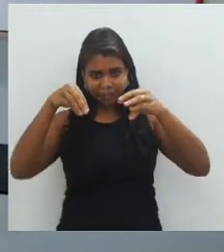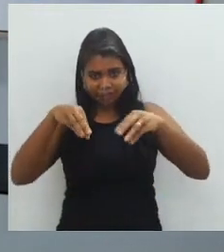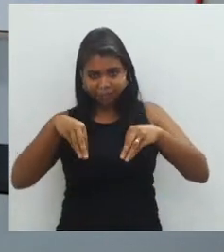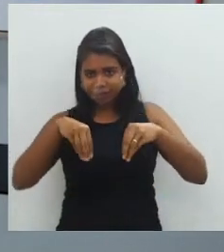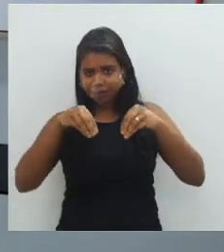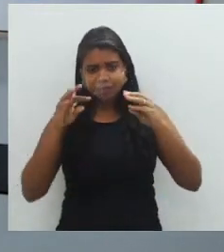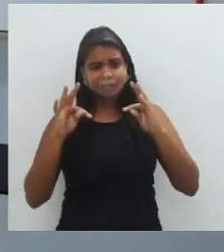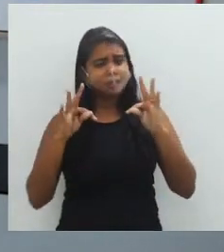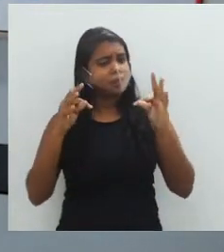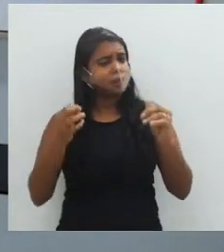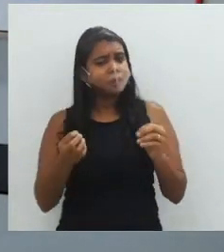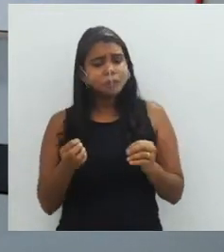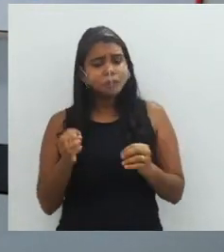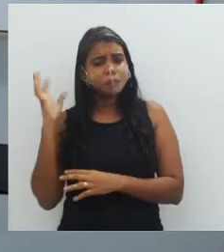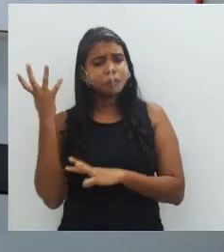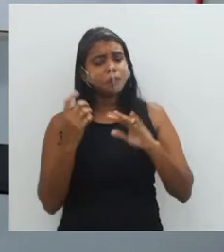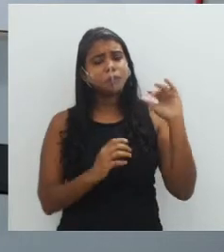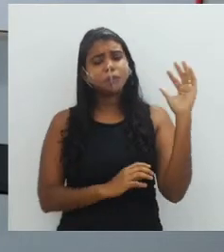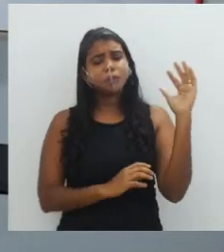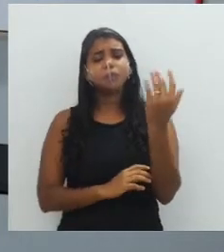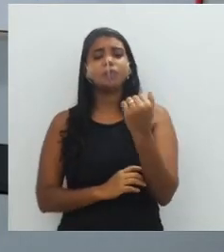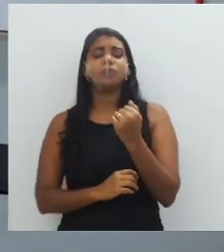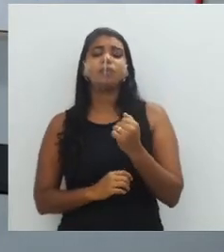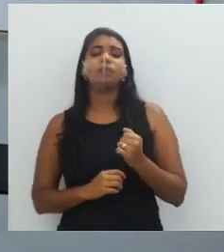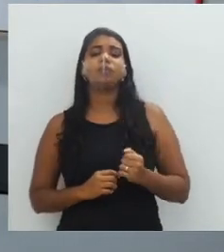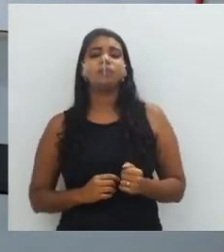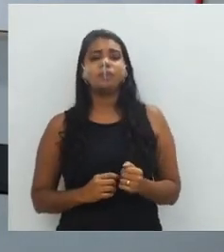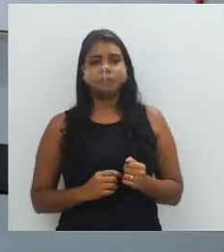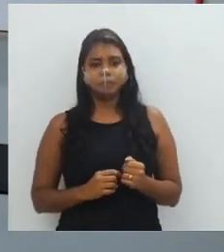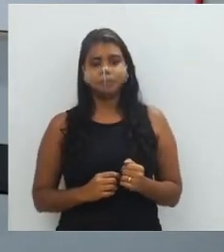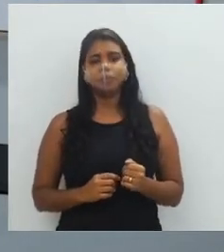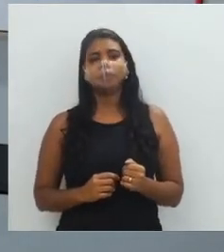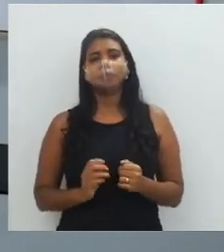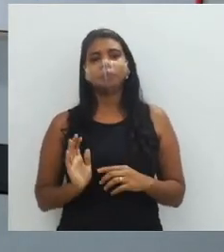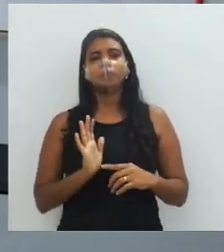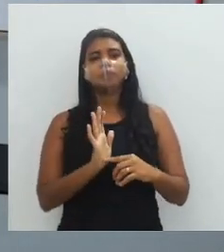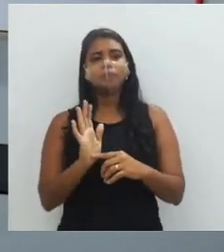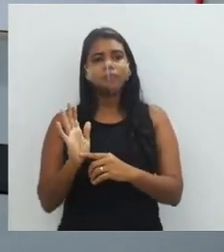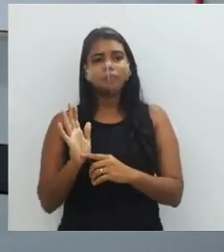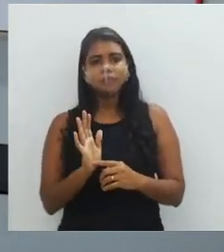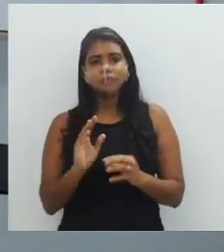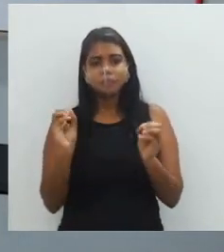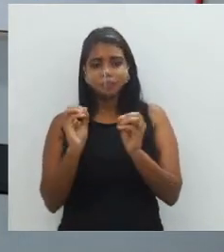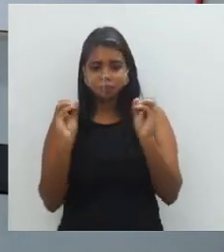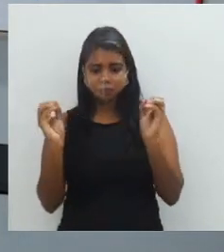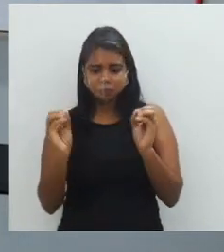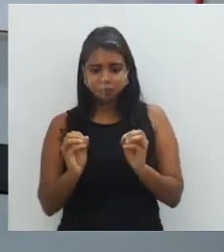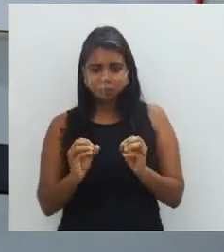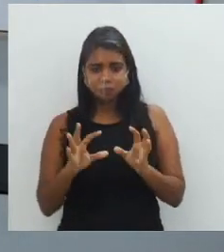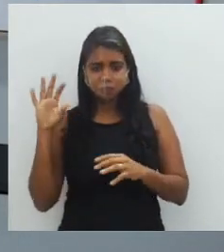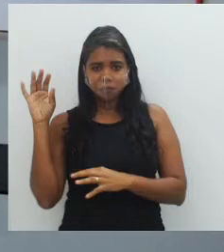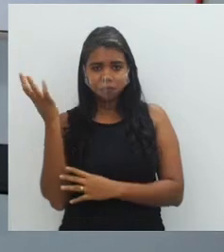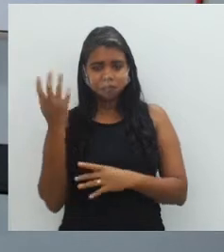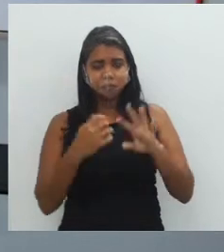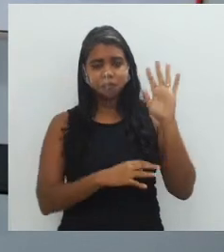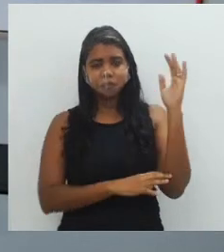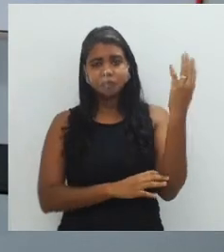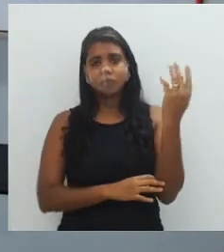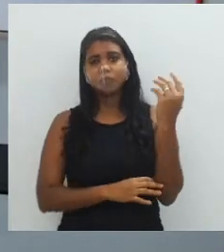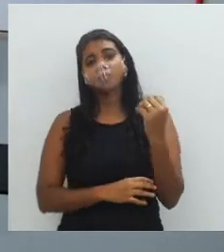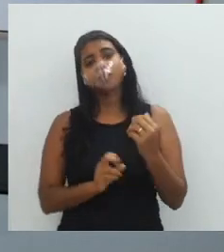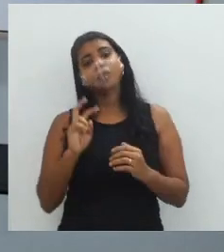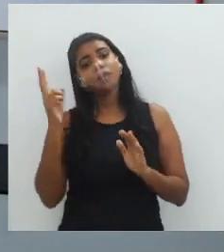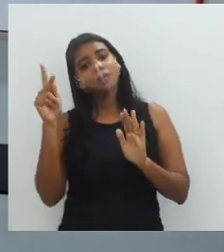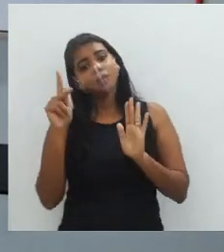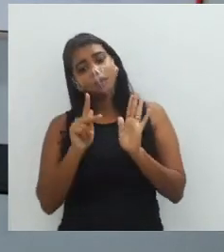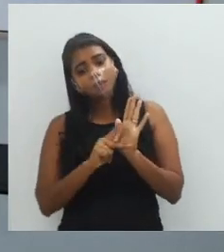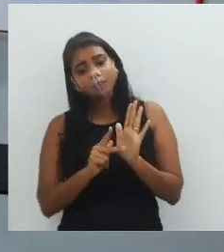tudo que vem da natureza são texturas naturais, né? Então, são texturas criadas pela natureza ou pelo